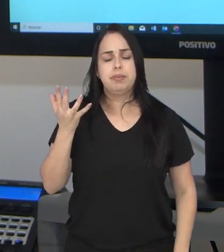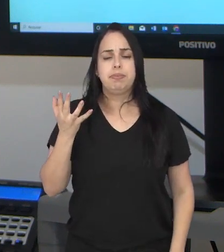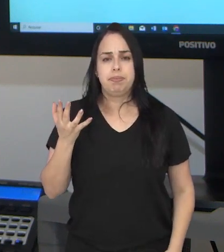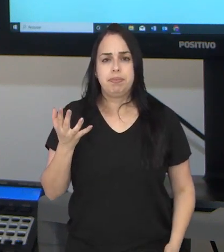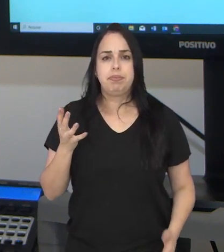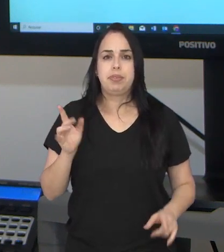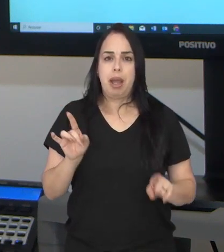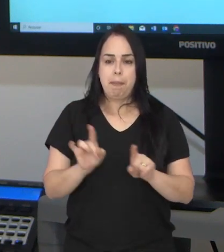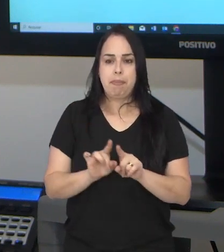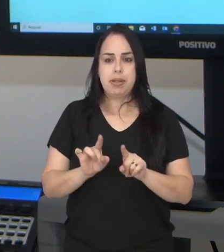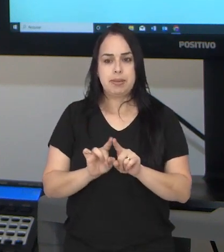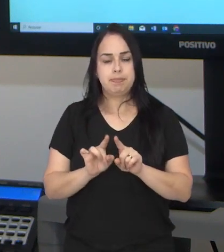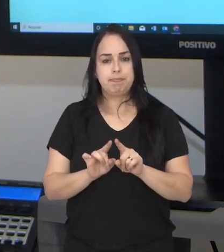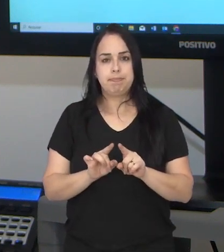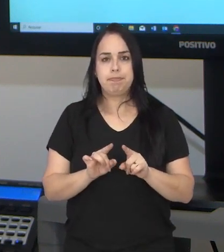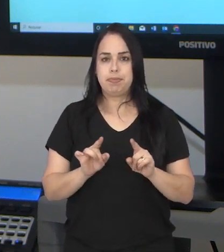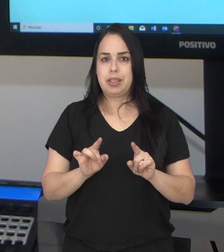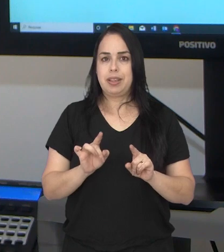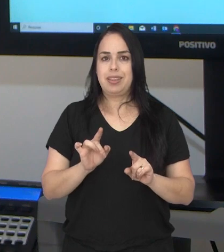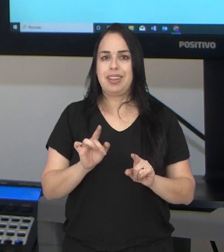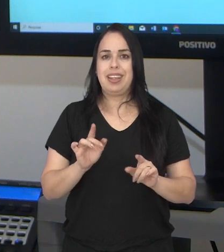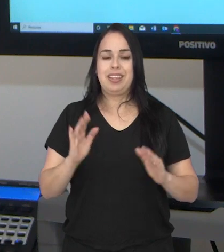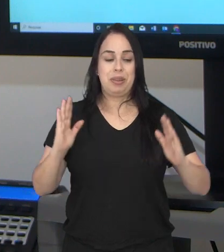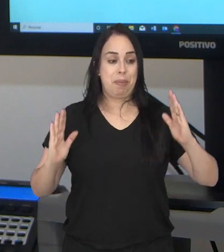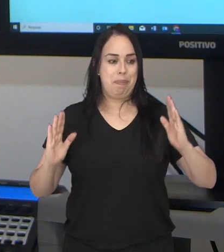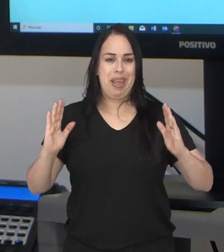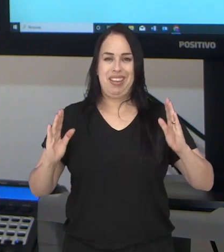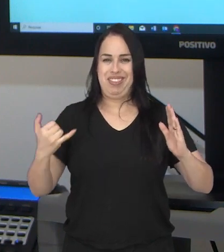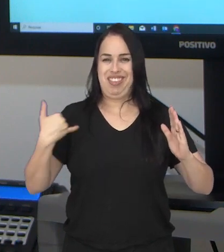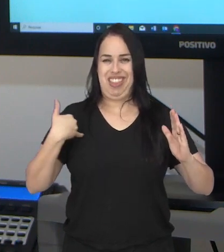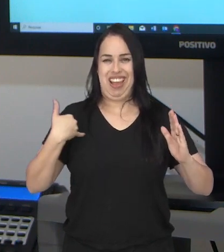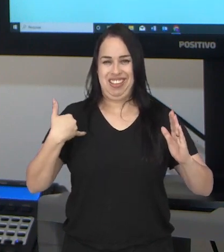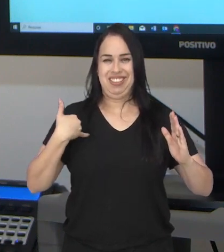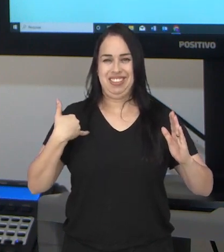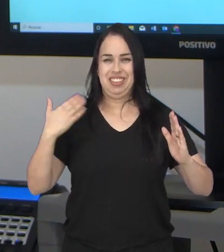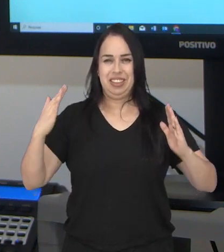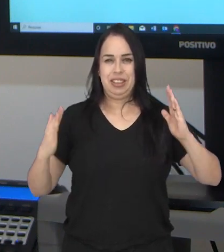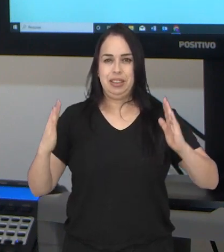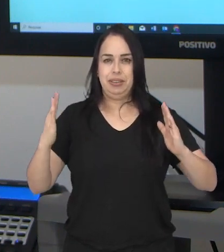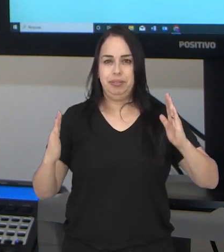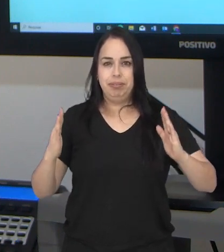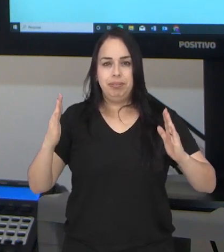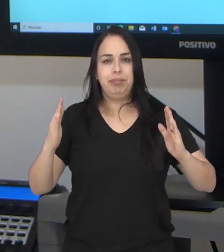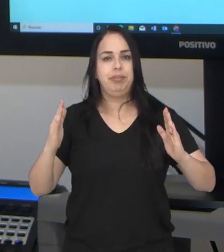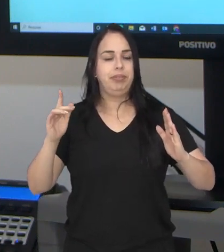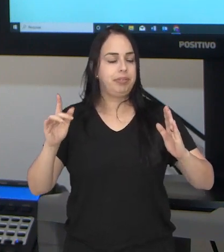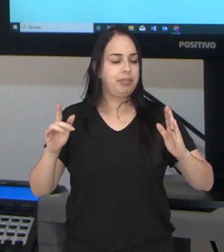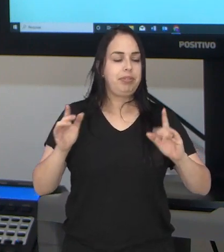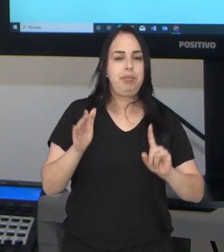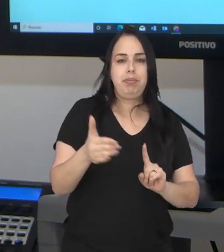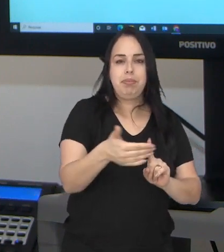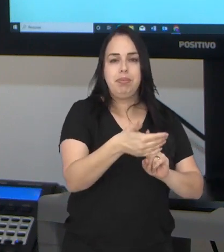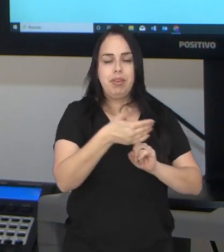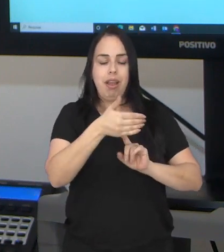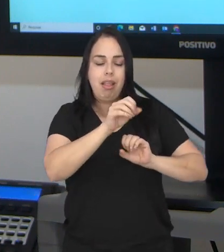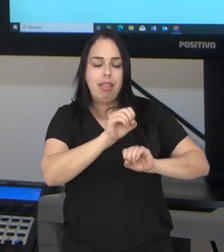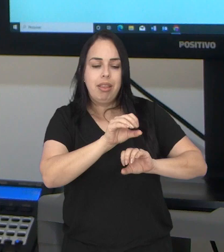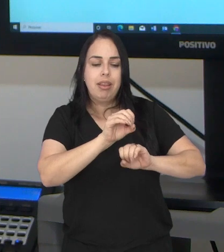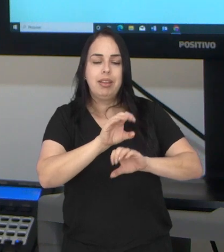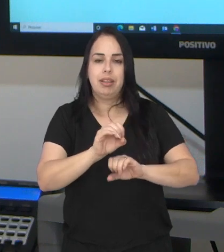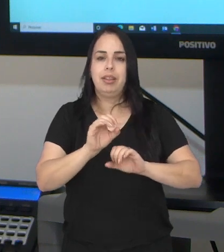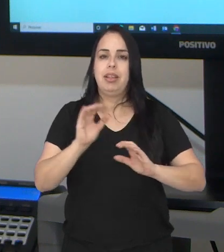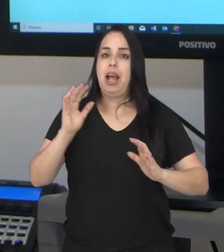E considerando também esse recorte que a gente tem ali na escola, da faixa etária que a gente lida, que a gente acolhe, que a gente